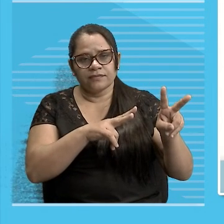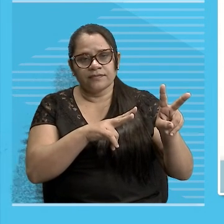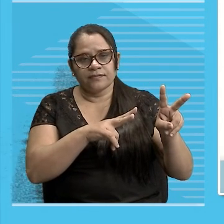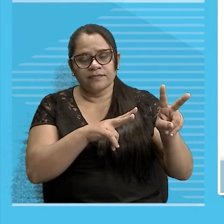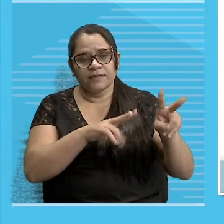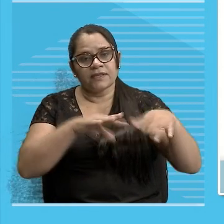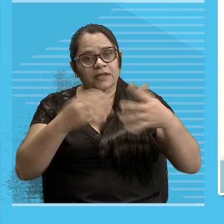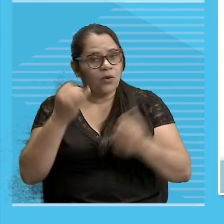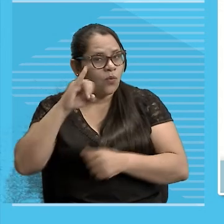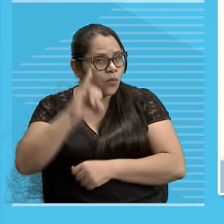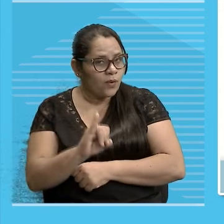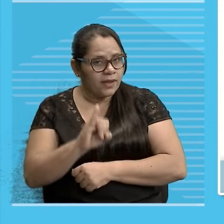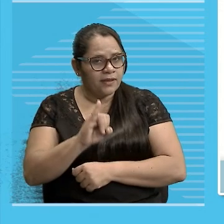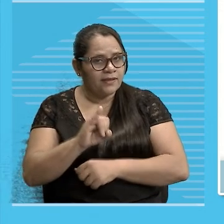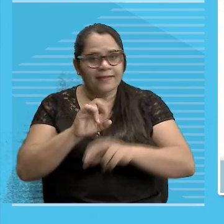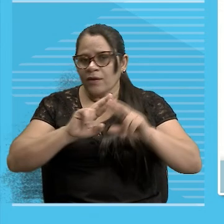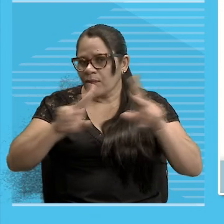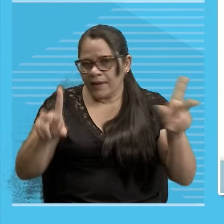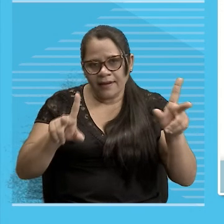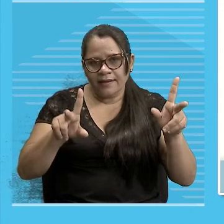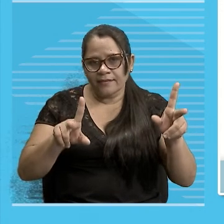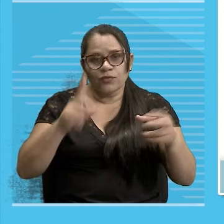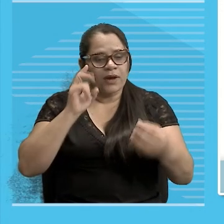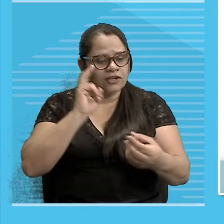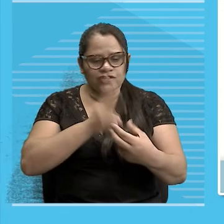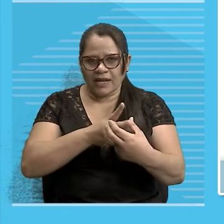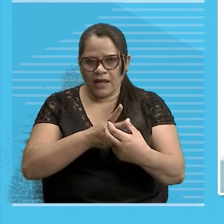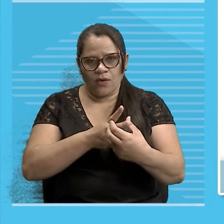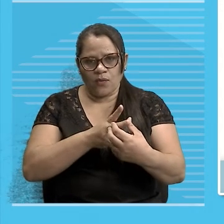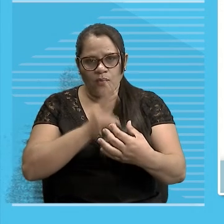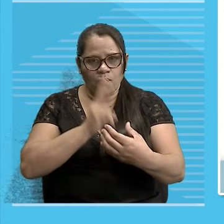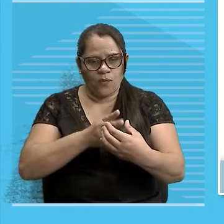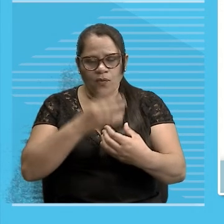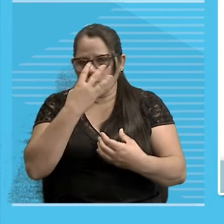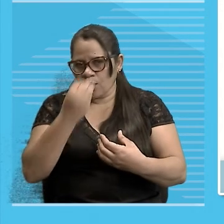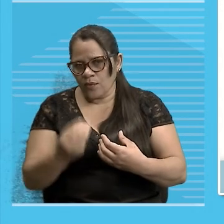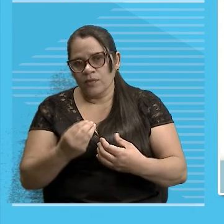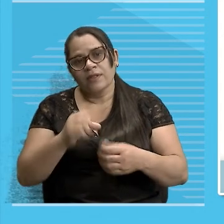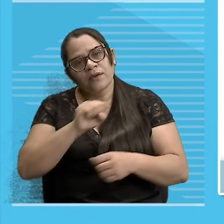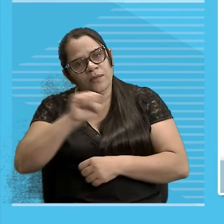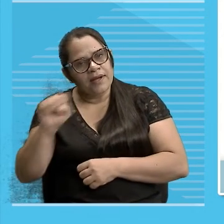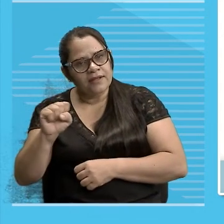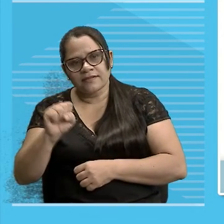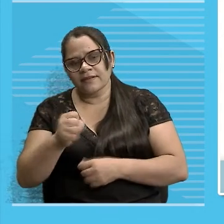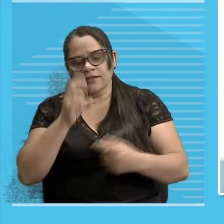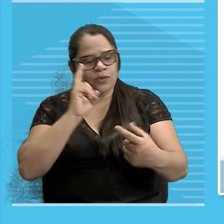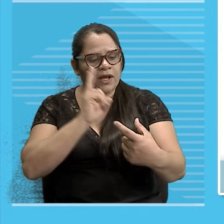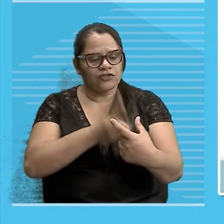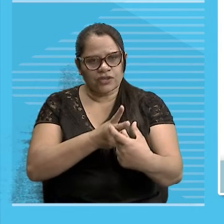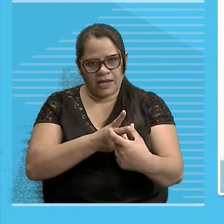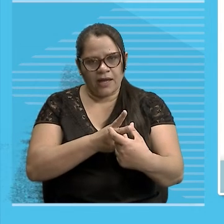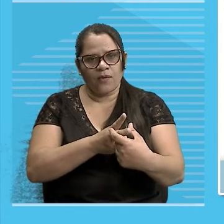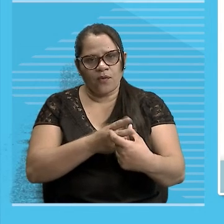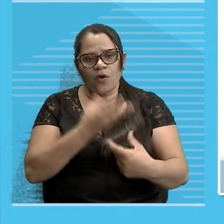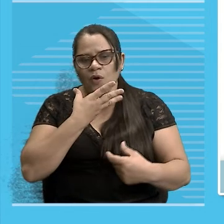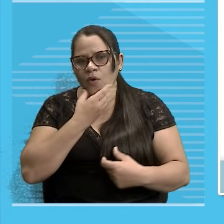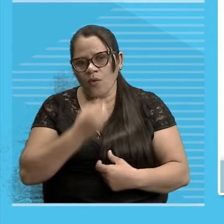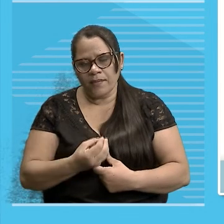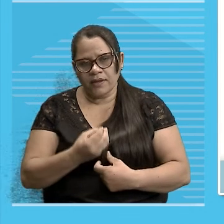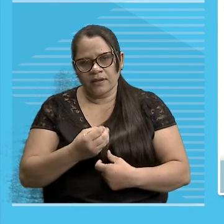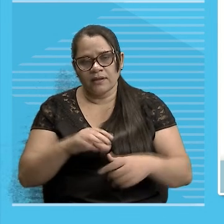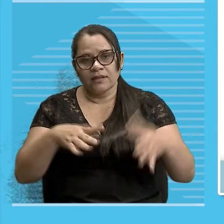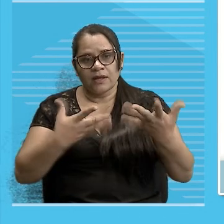I é do radical lobo Nem esse S é do radical homem Então Então eu vou deduzir que são só